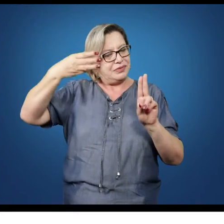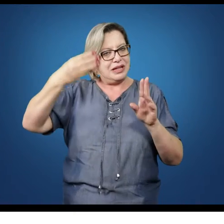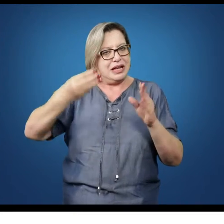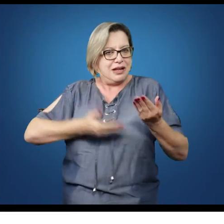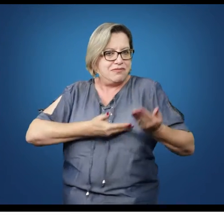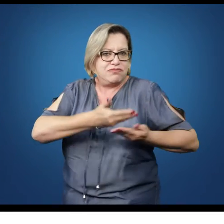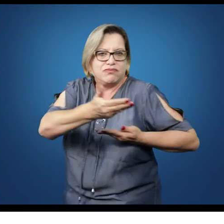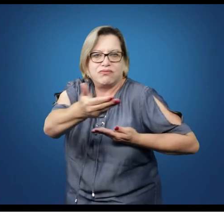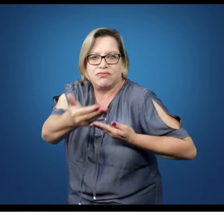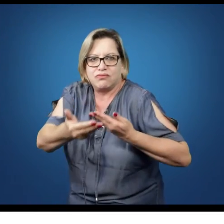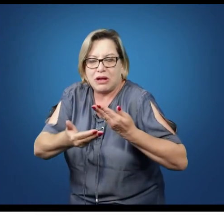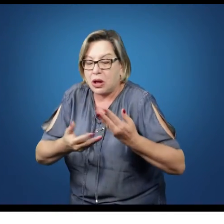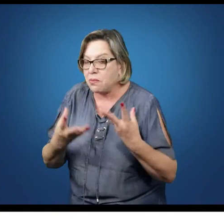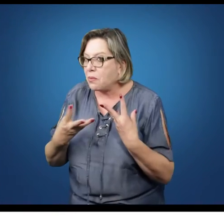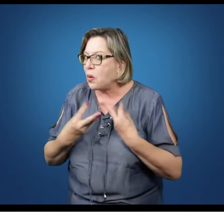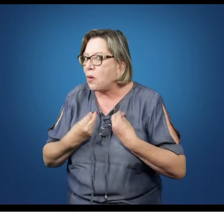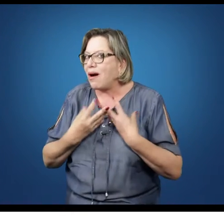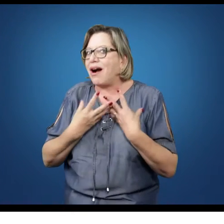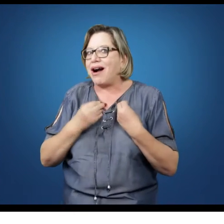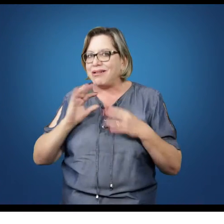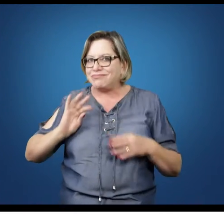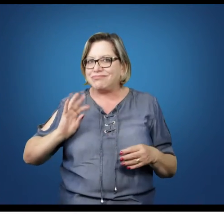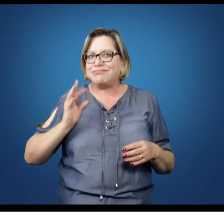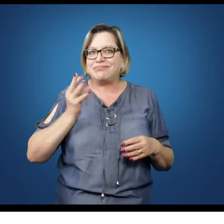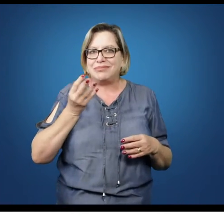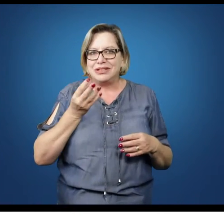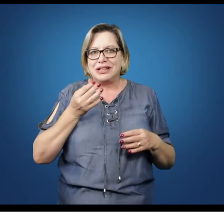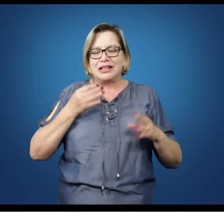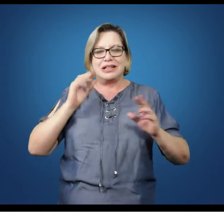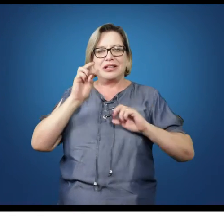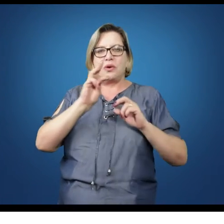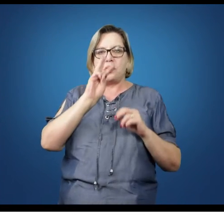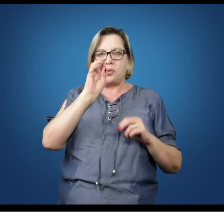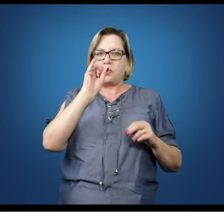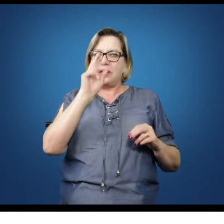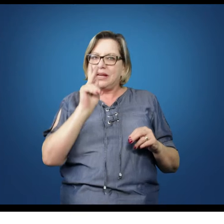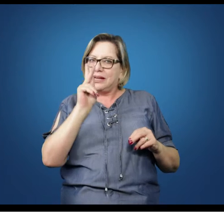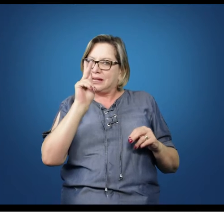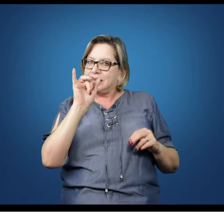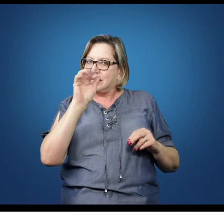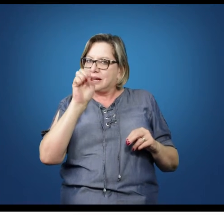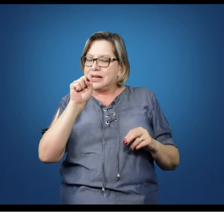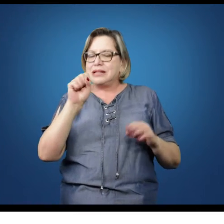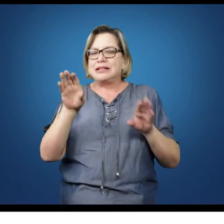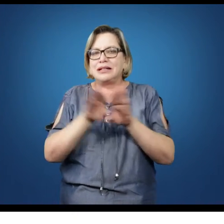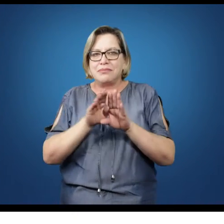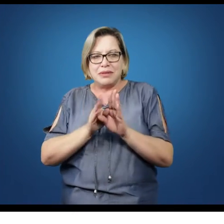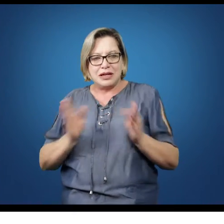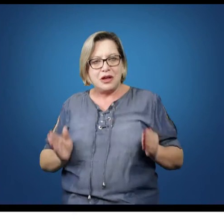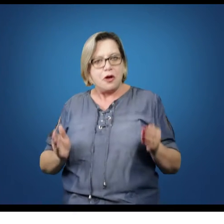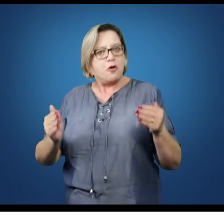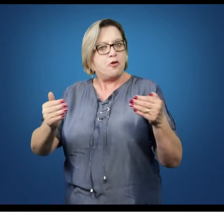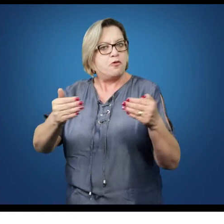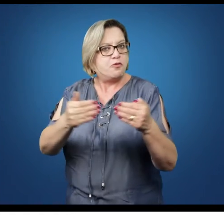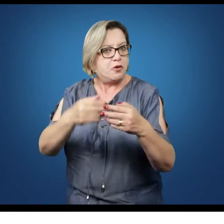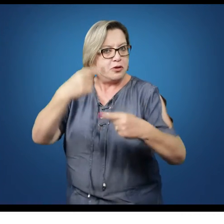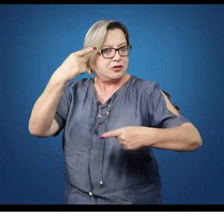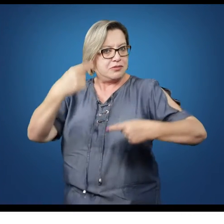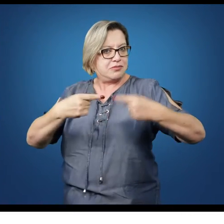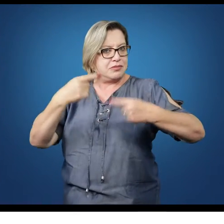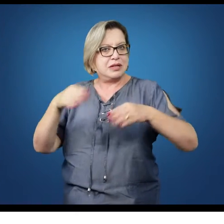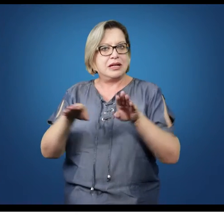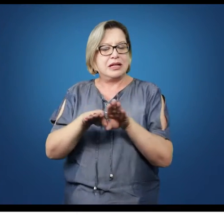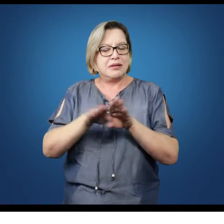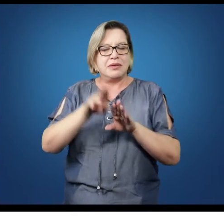interação enorme entre nós, através dos WICs, através dos fóruns de discussão, através, principalmente,